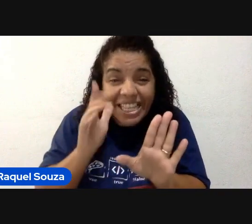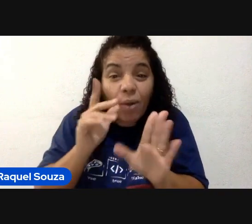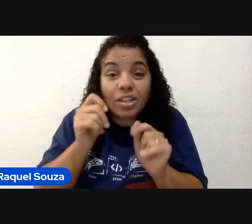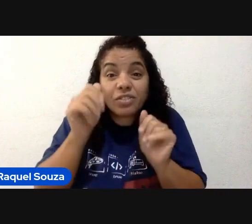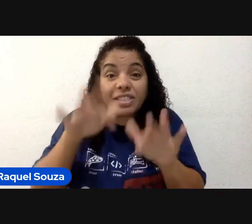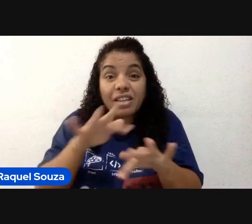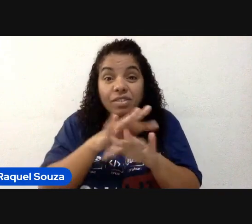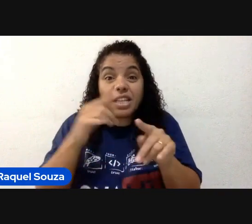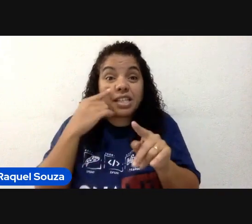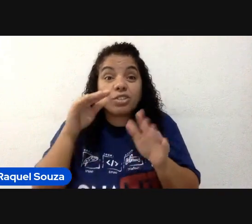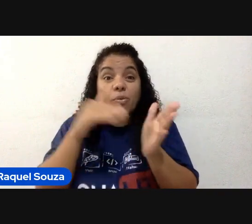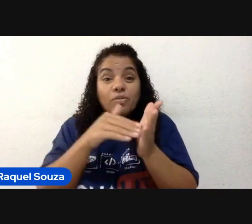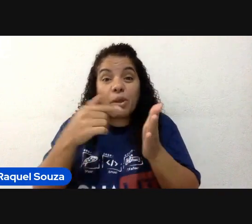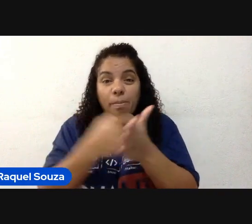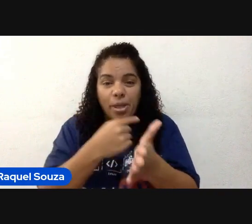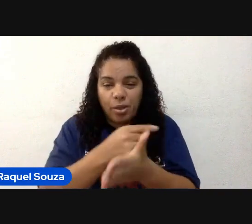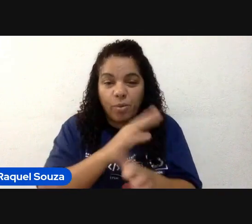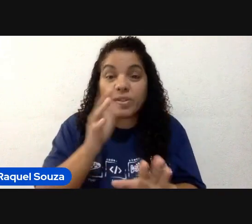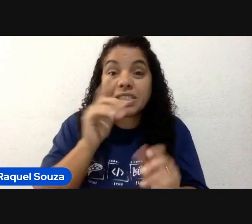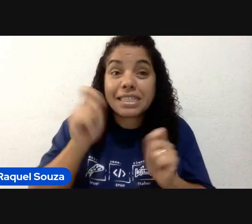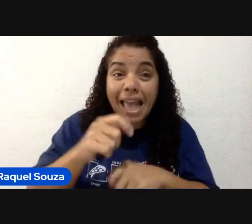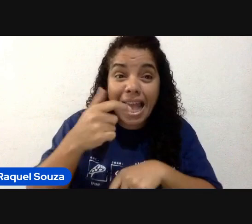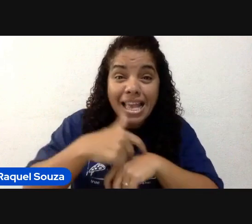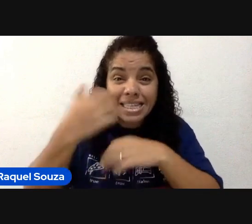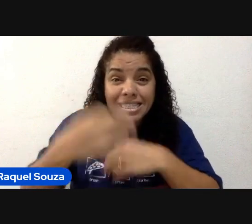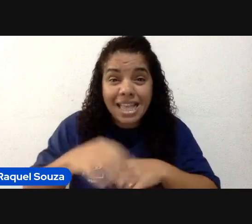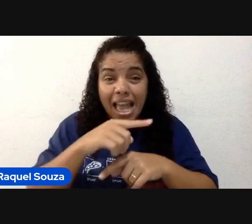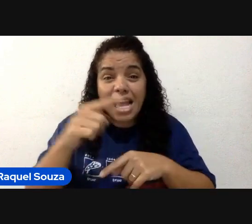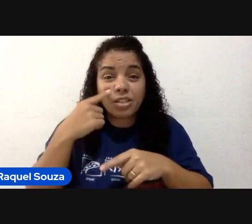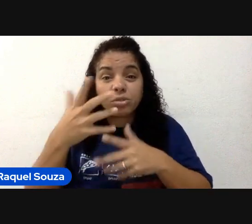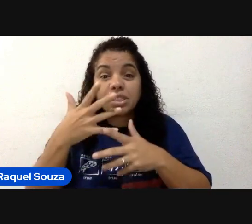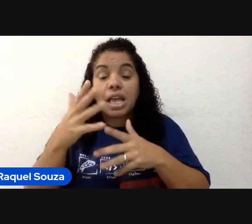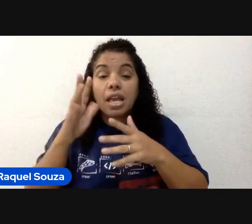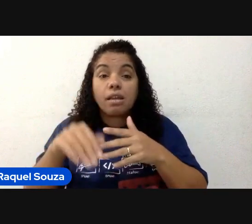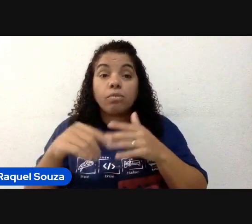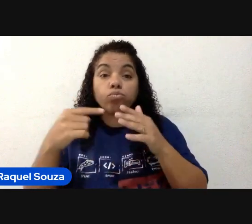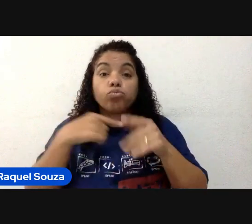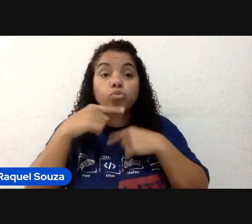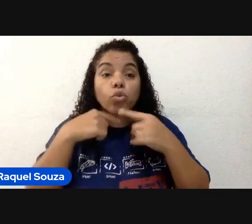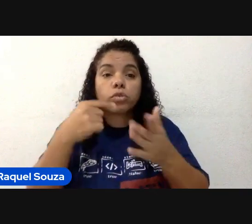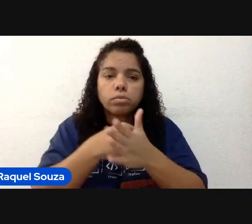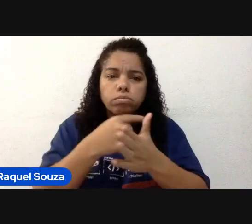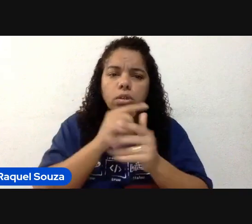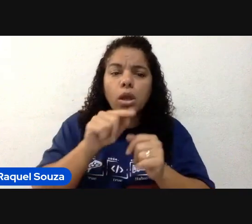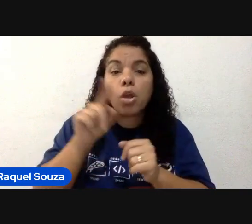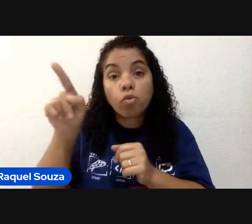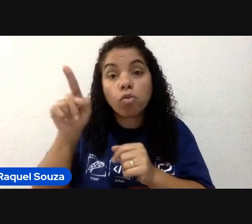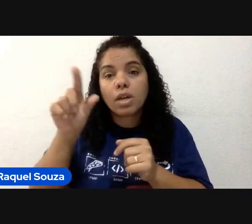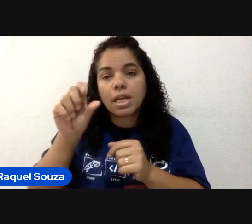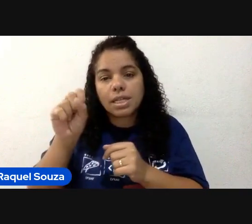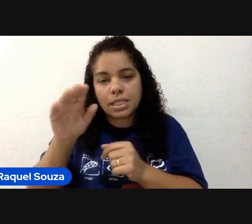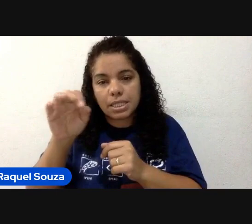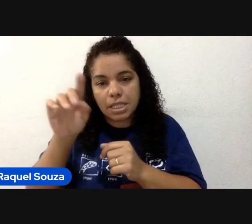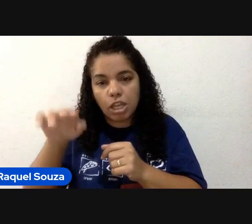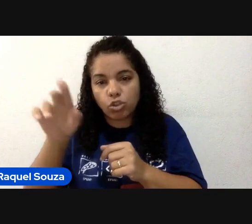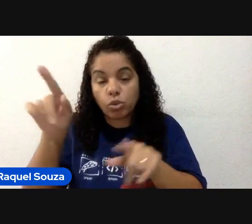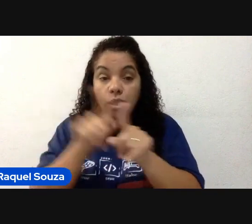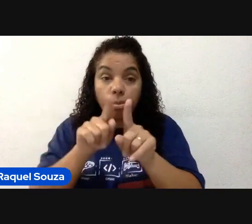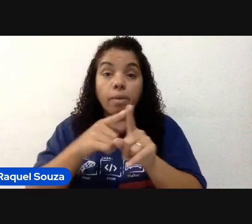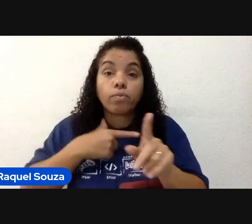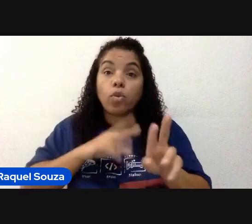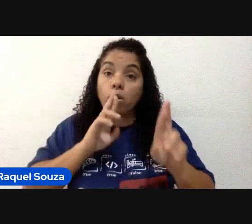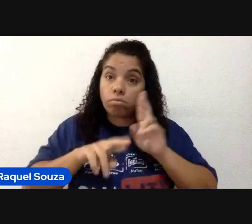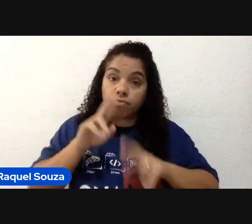eu vou ficar só para as perguntas. Então, se der tudo certo, quem quiser ficar para as dúvidas, eu vou ficar ali no Sessions também. Eu vou ficar lá respondendo.